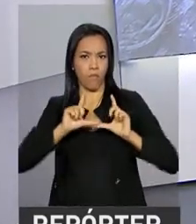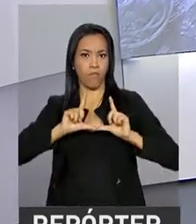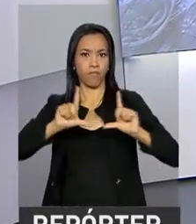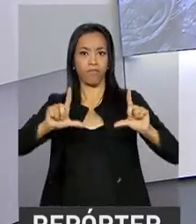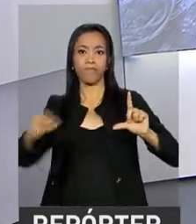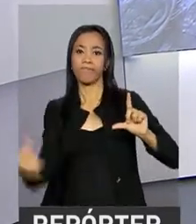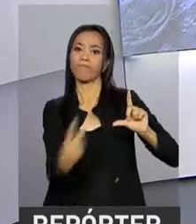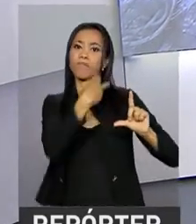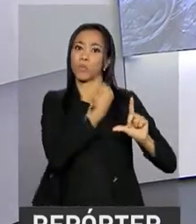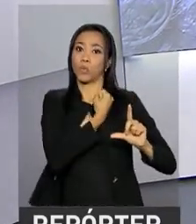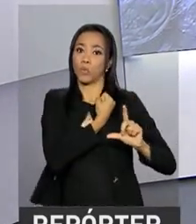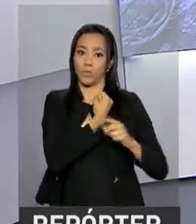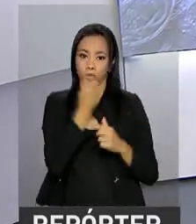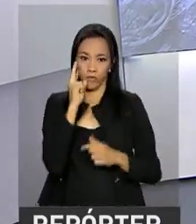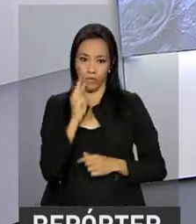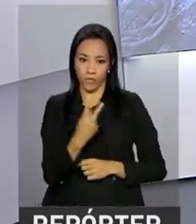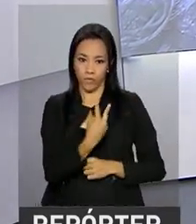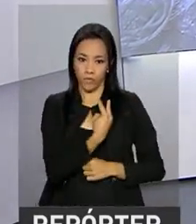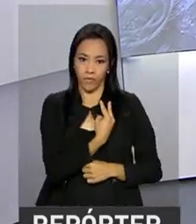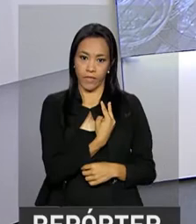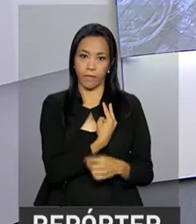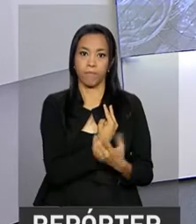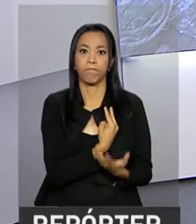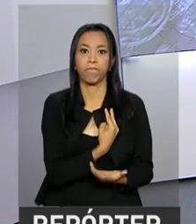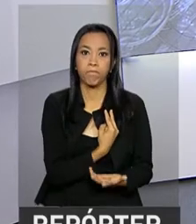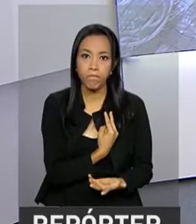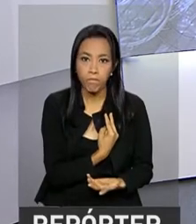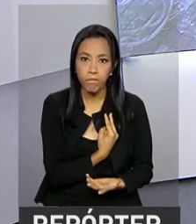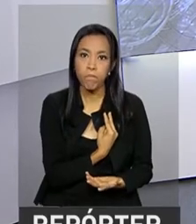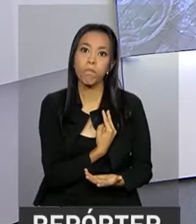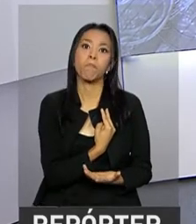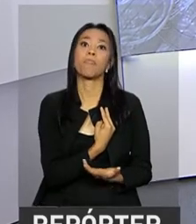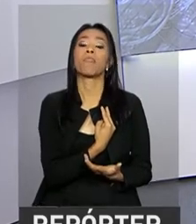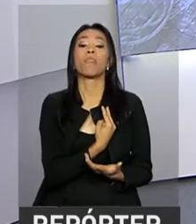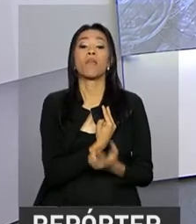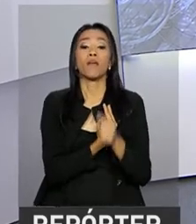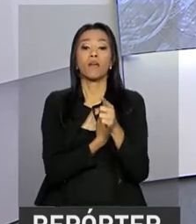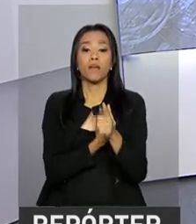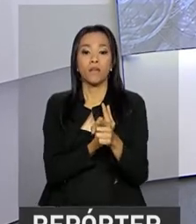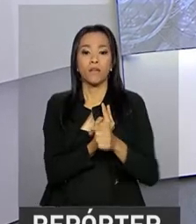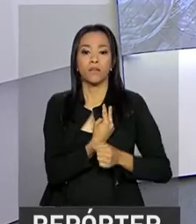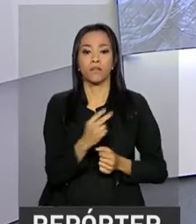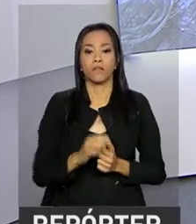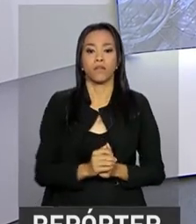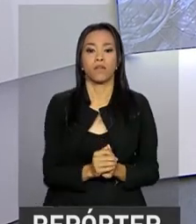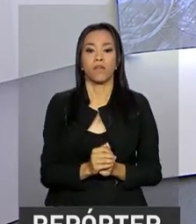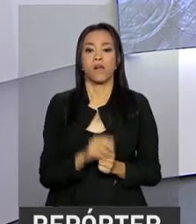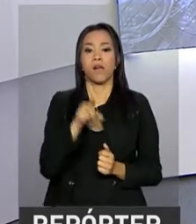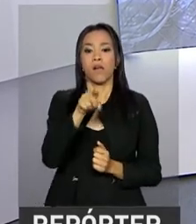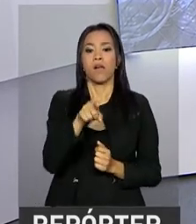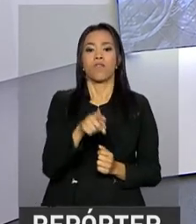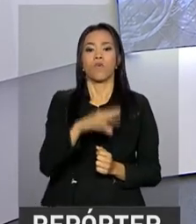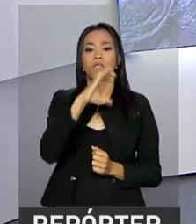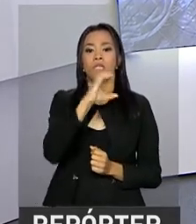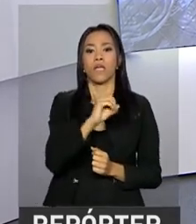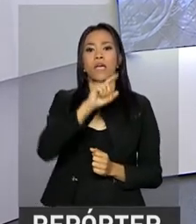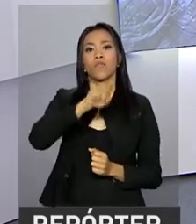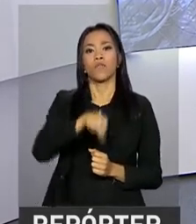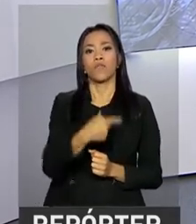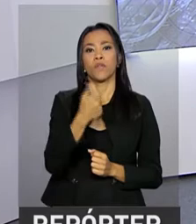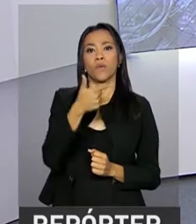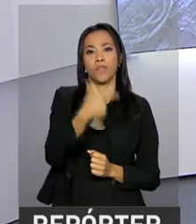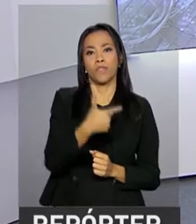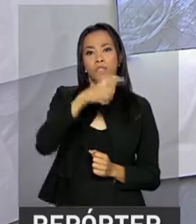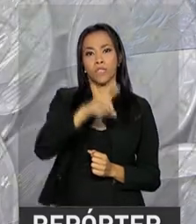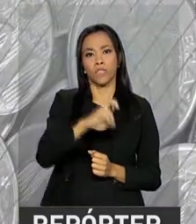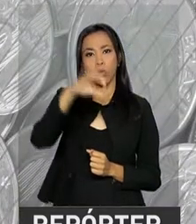Olha, o índice ficou em 0,25